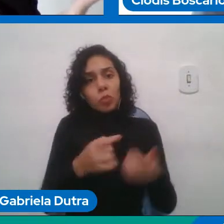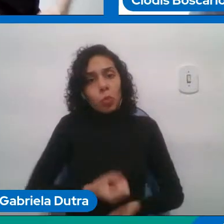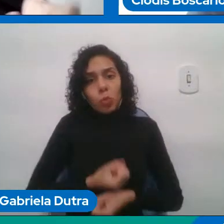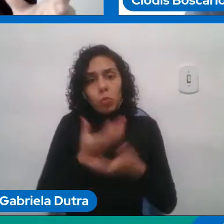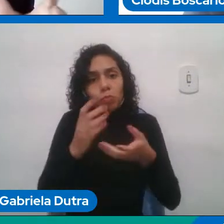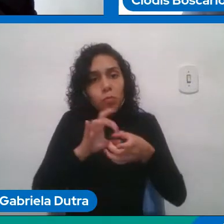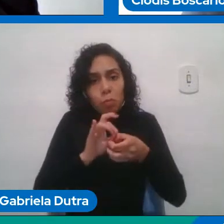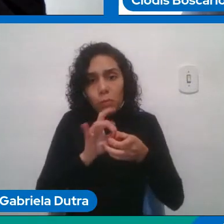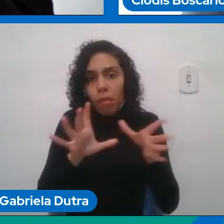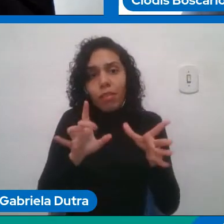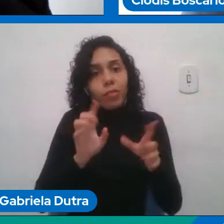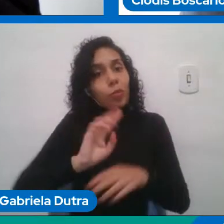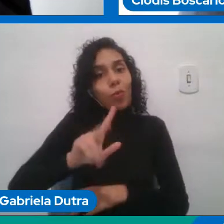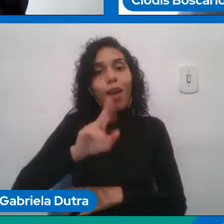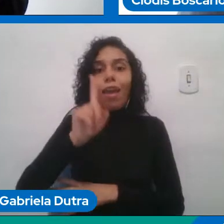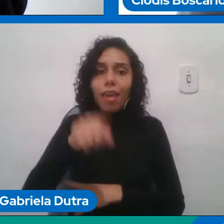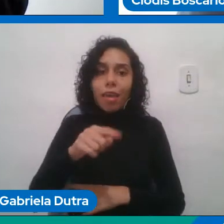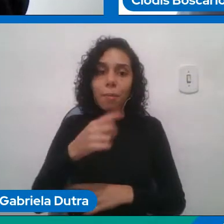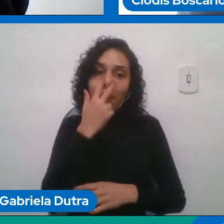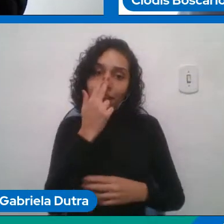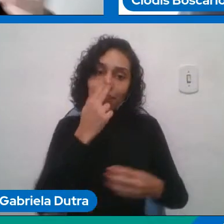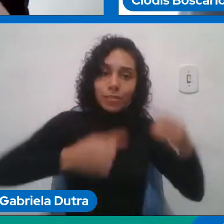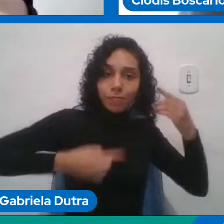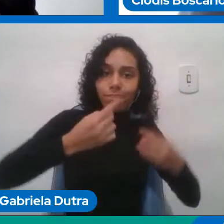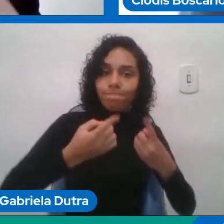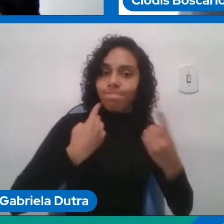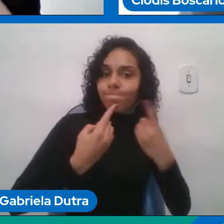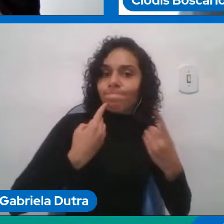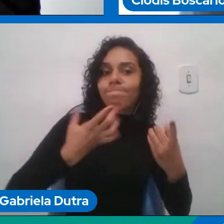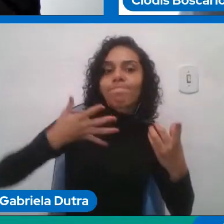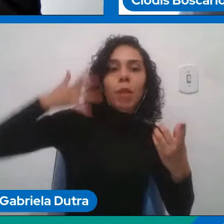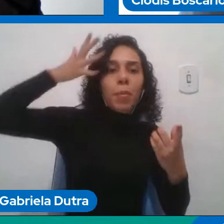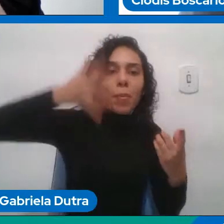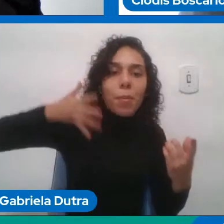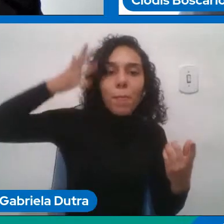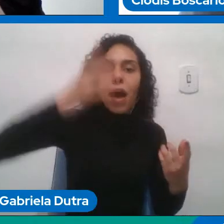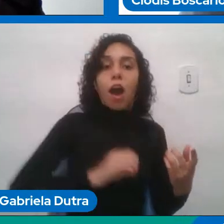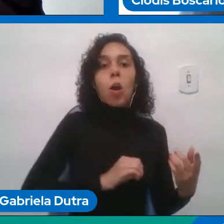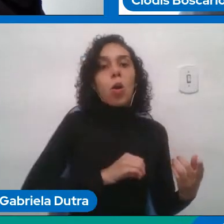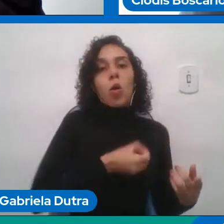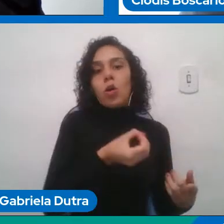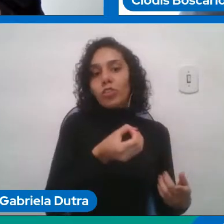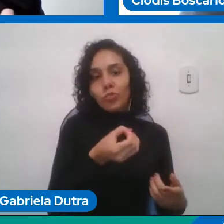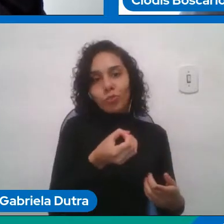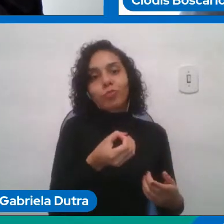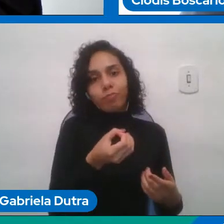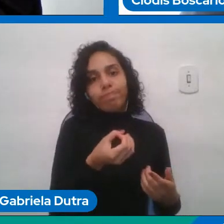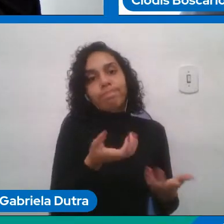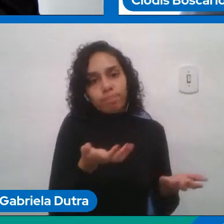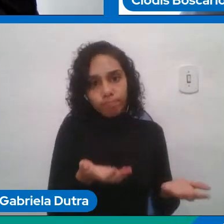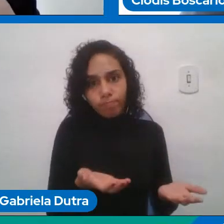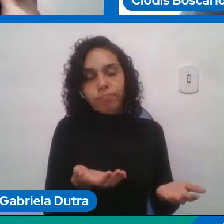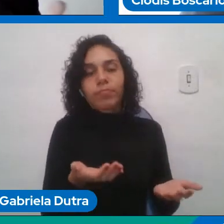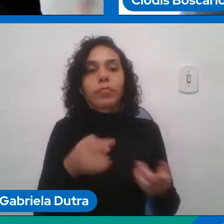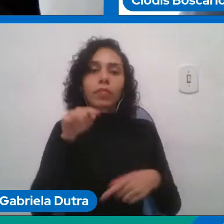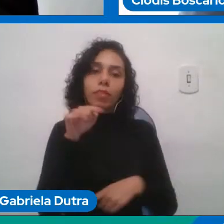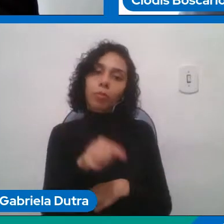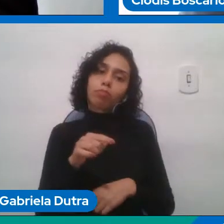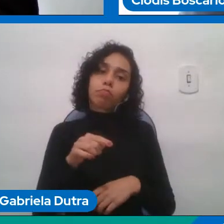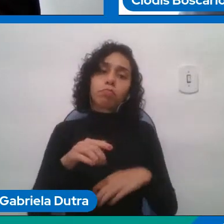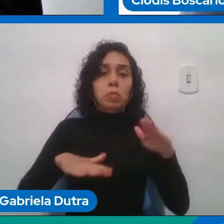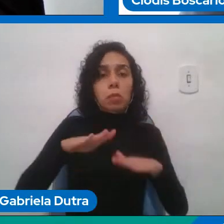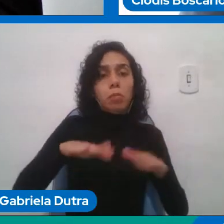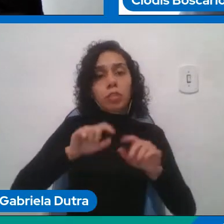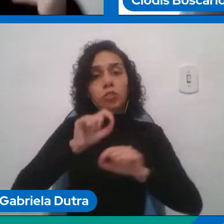discurso de ódio então mas é muito dependente do contexto e do propósito para saber